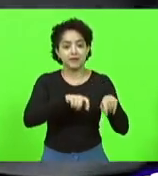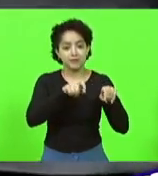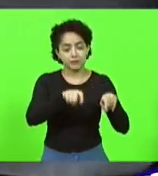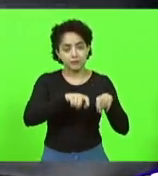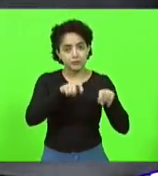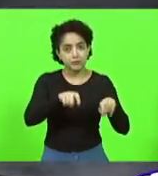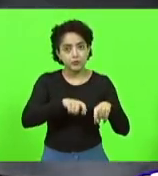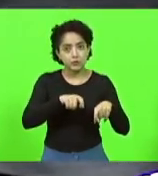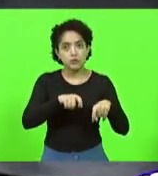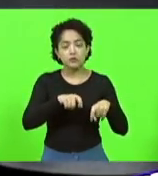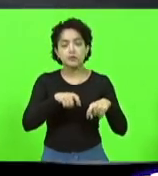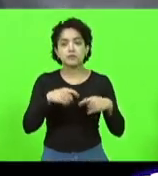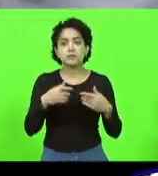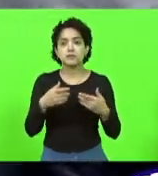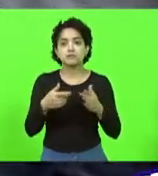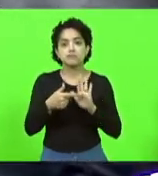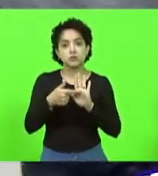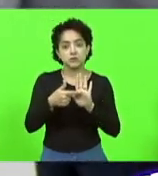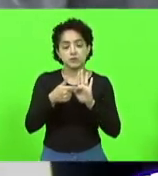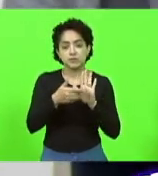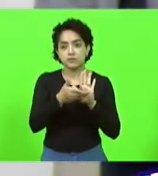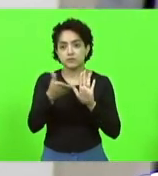preocupação aqui em plenário,